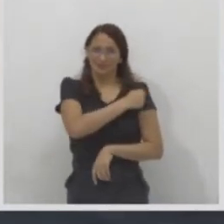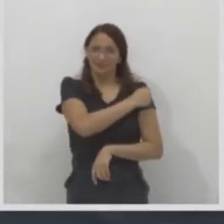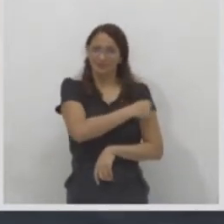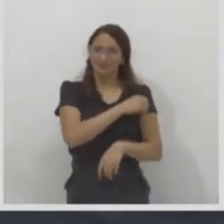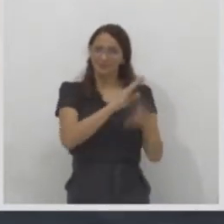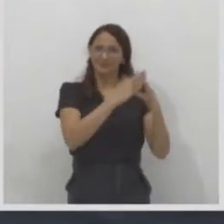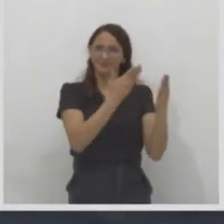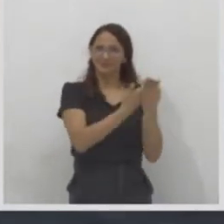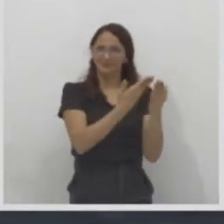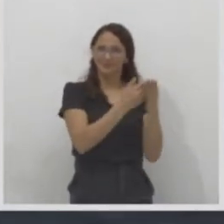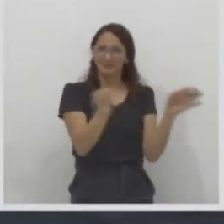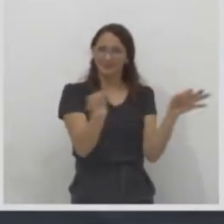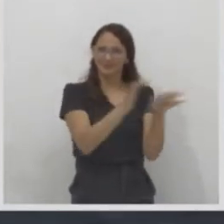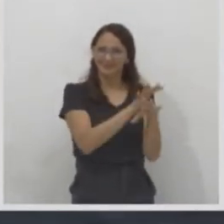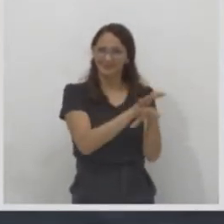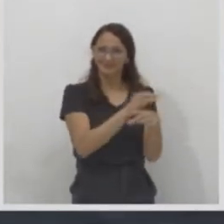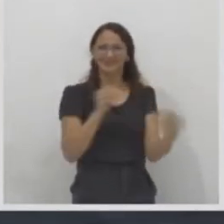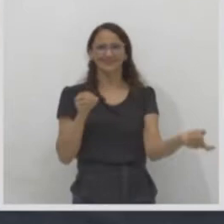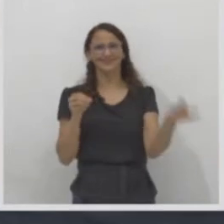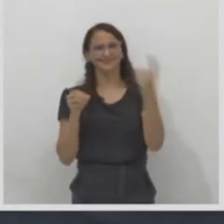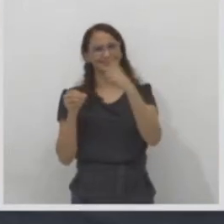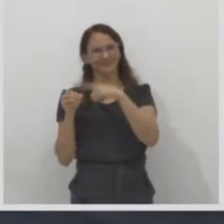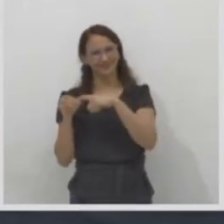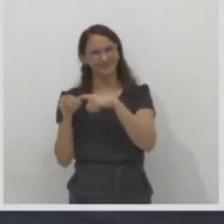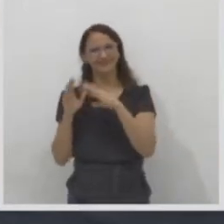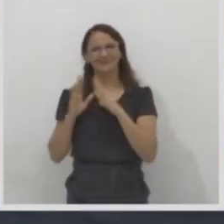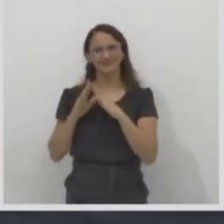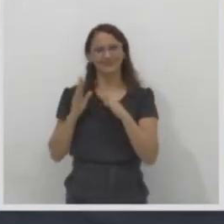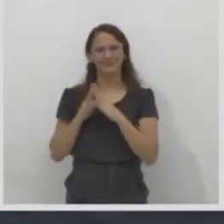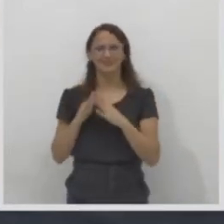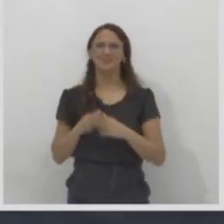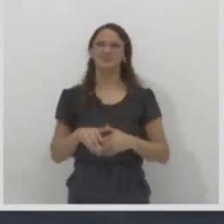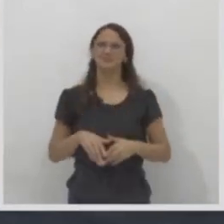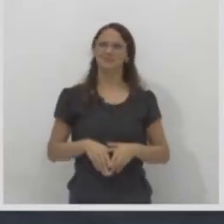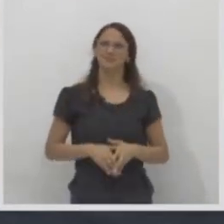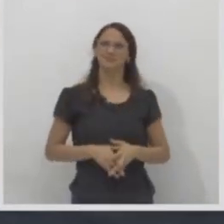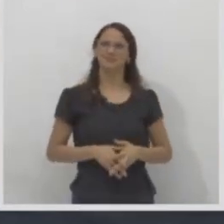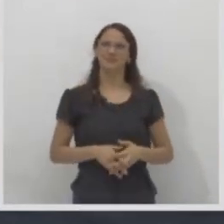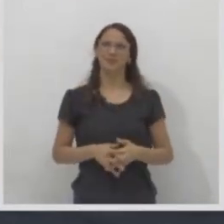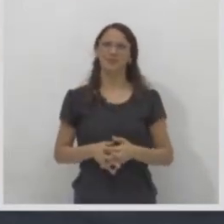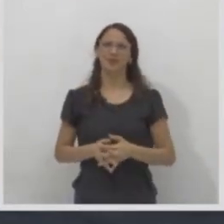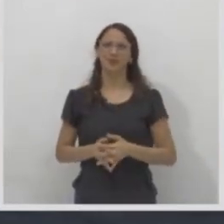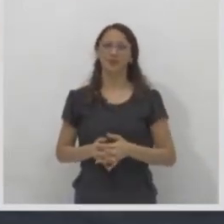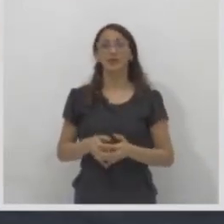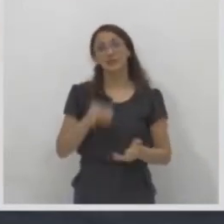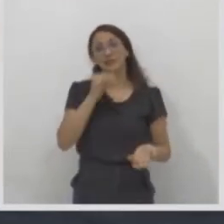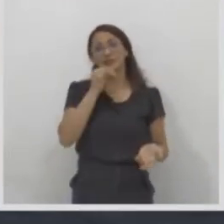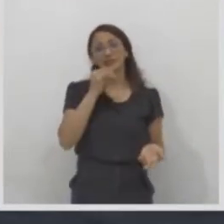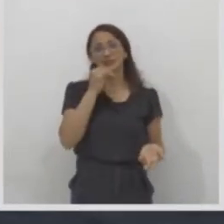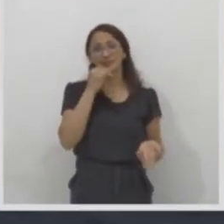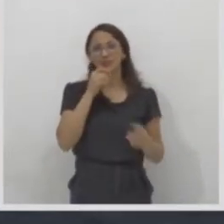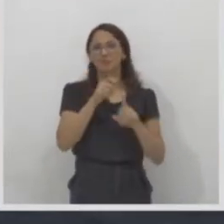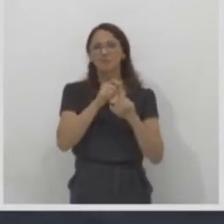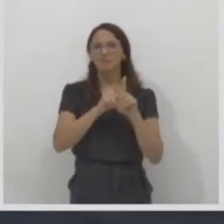uma migração temporária. Lazer é comum no mês de julho, que são as férias escolares